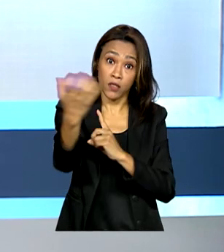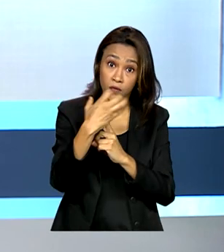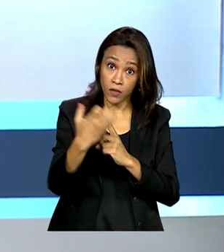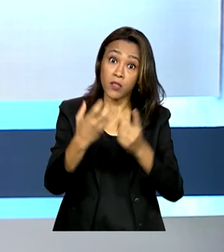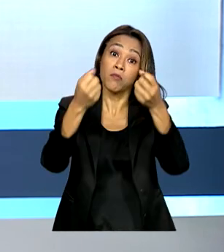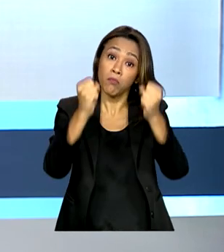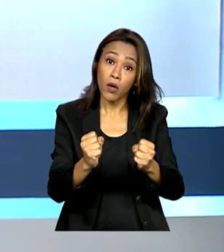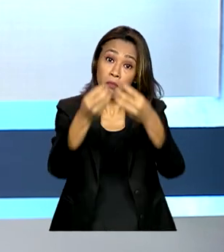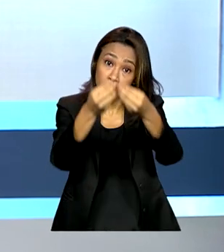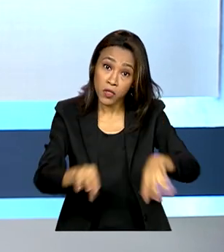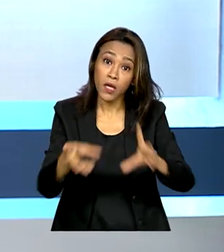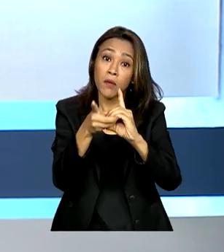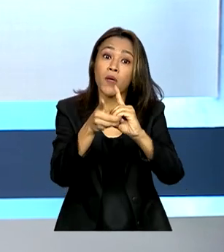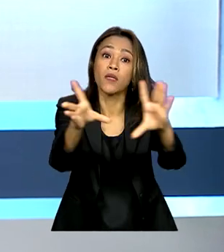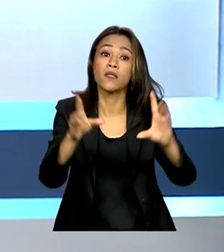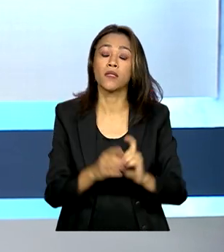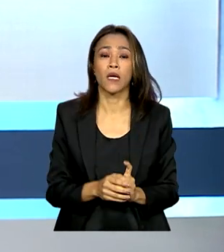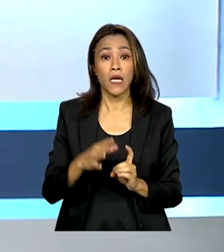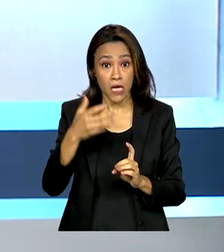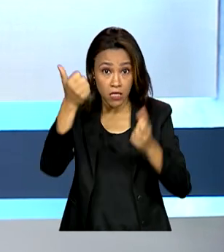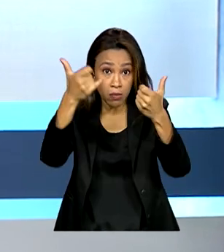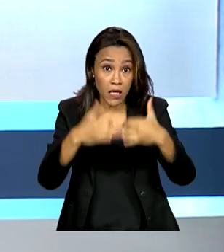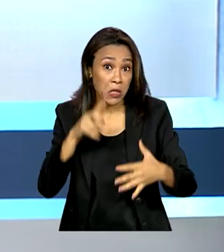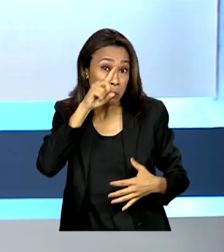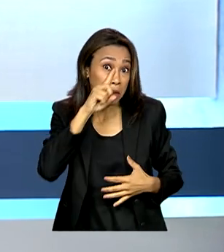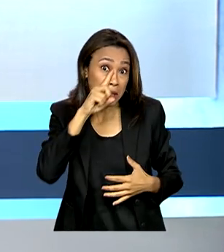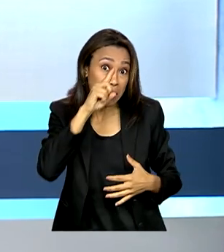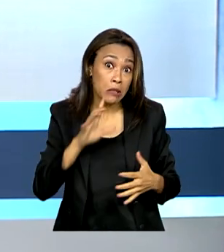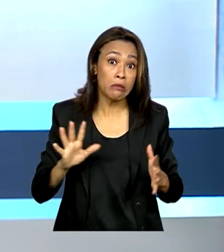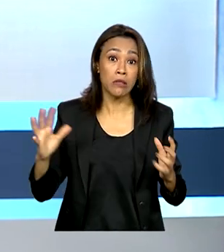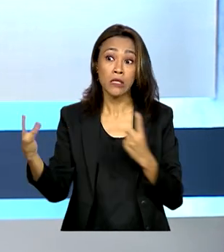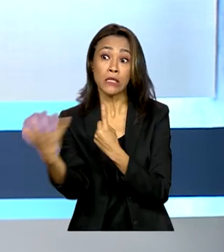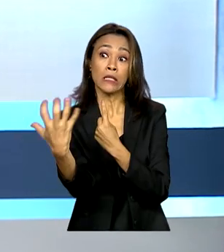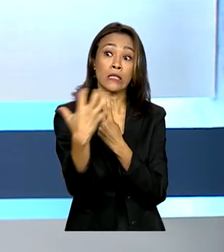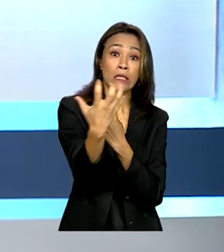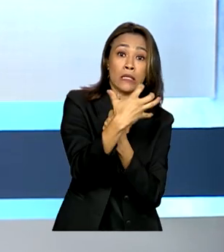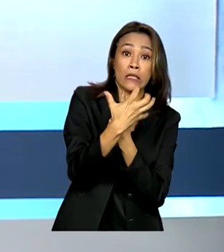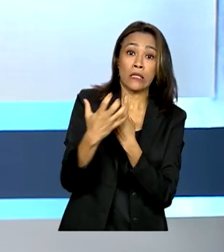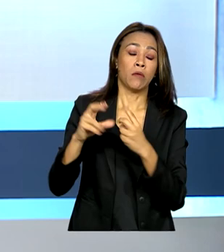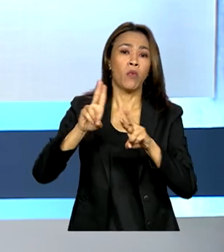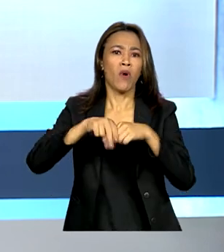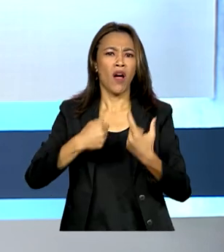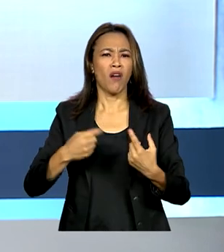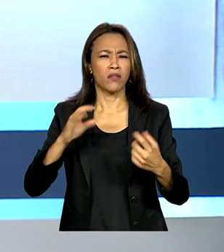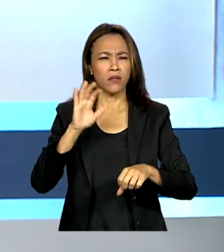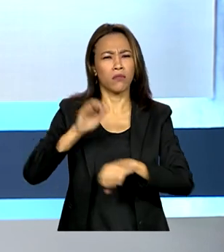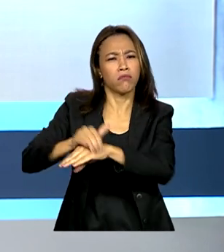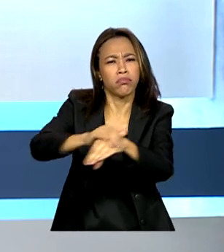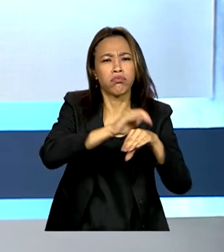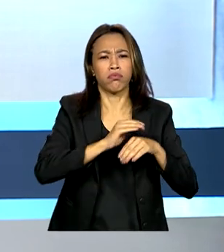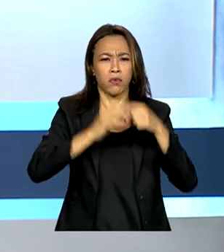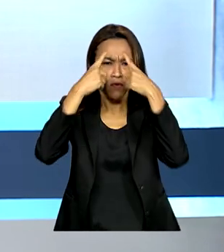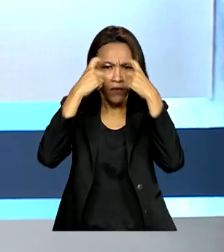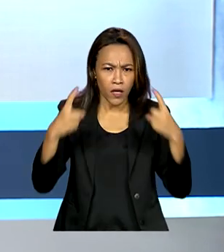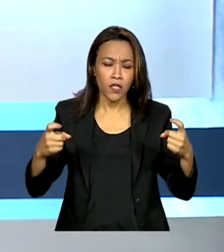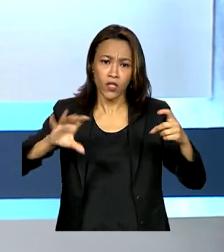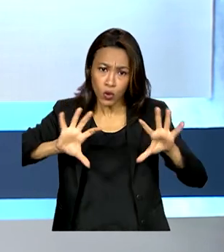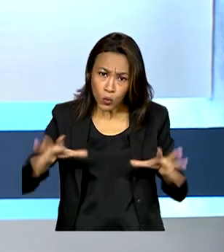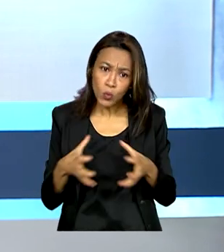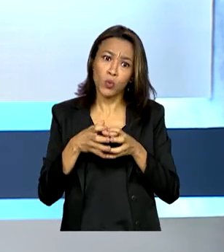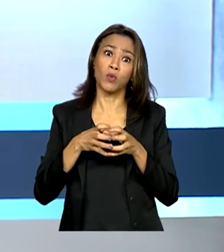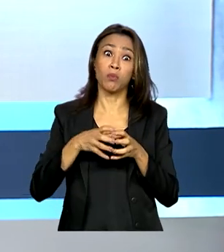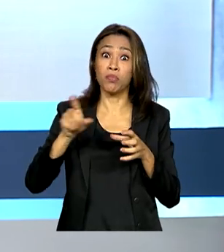concordaram que o perigo paira sobre a democracia em virtude das ações violentas de grupos de extrema